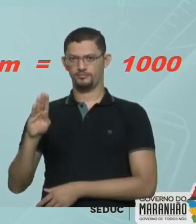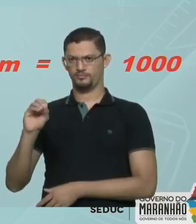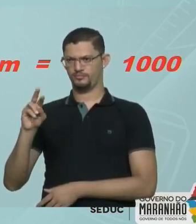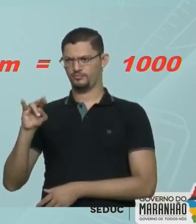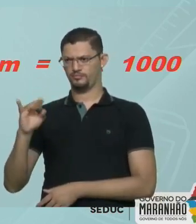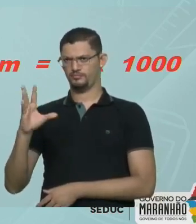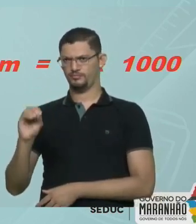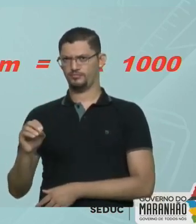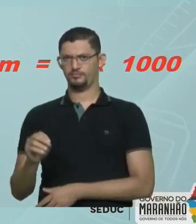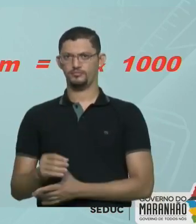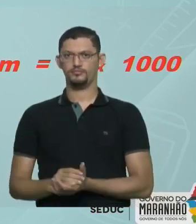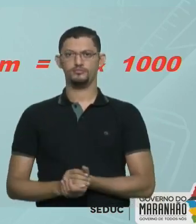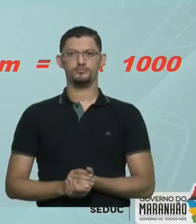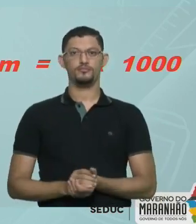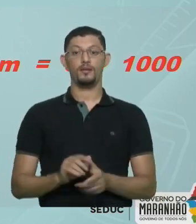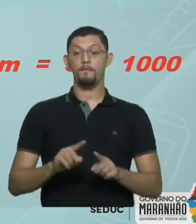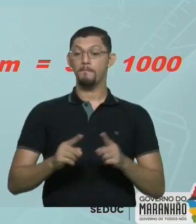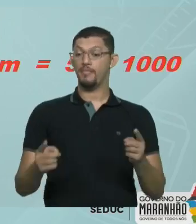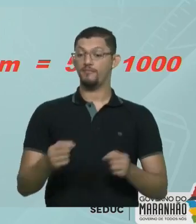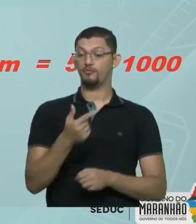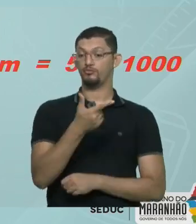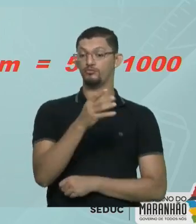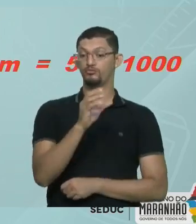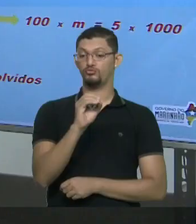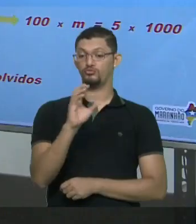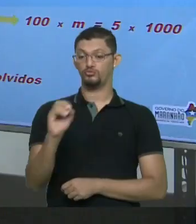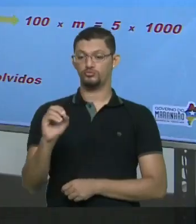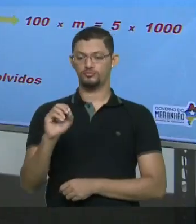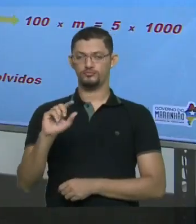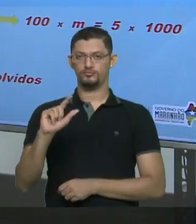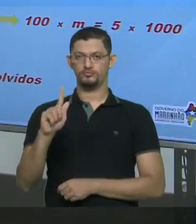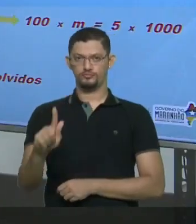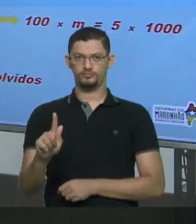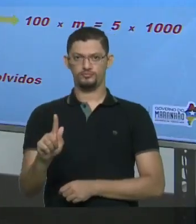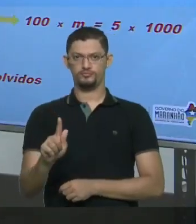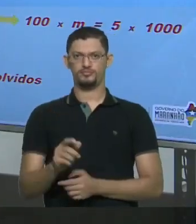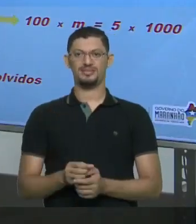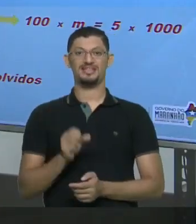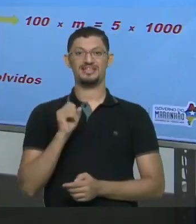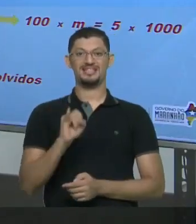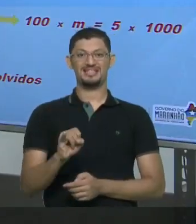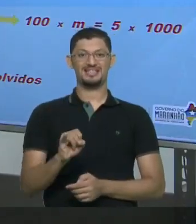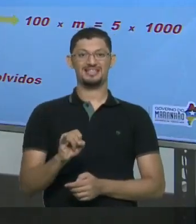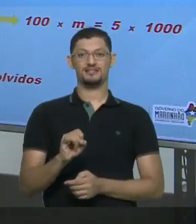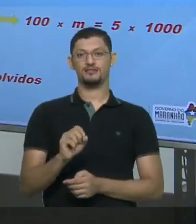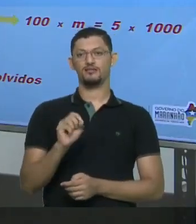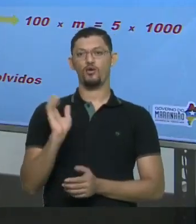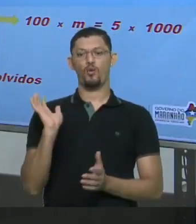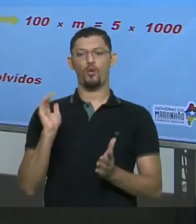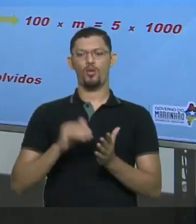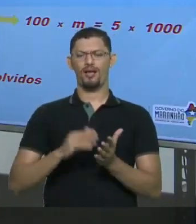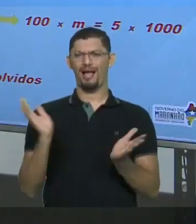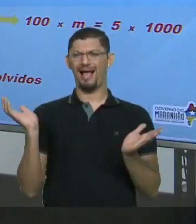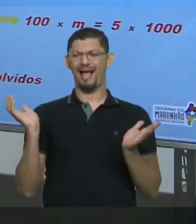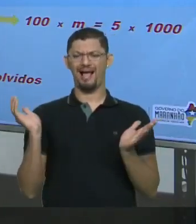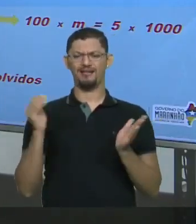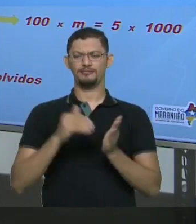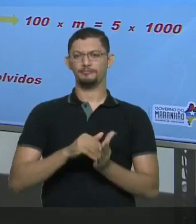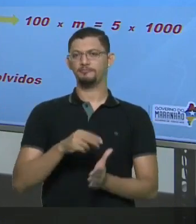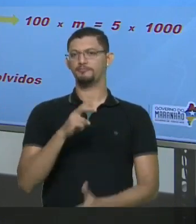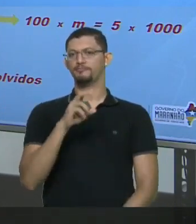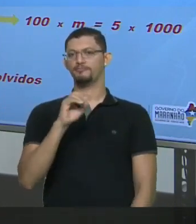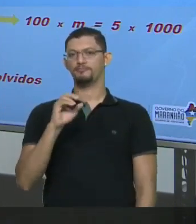questão fala Que ele dissolveu 200 gramas Então se ele dissolve No máximo 50 Em mil gramas de água Mas ele